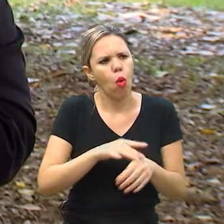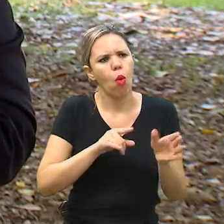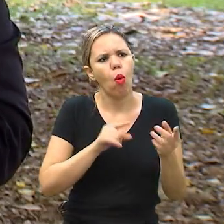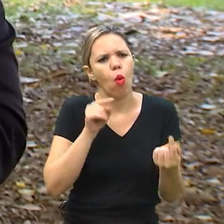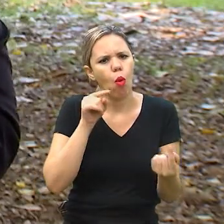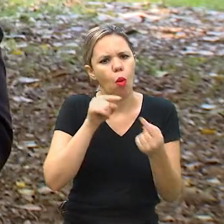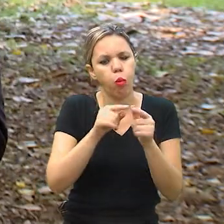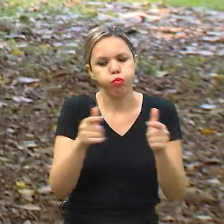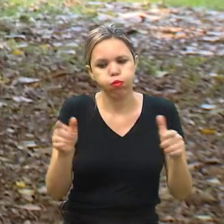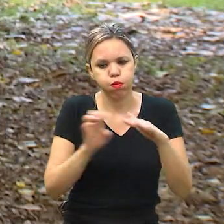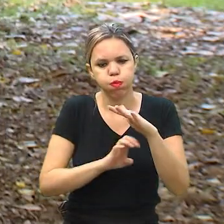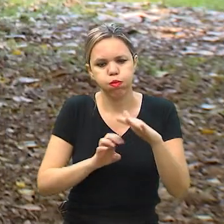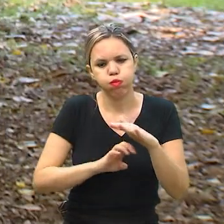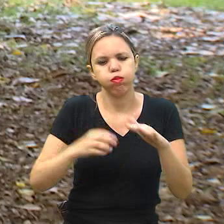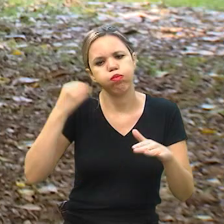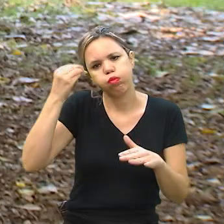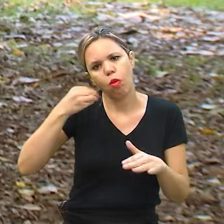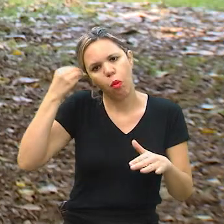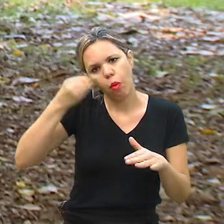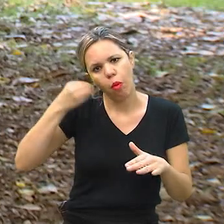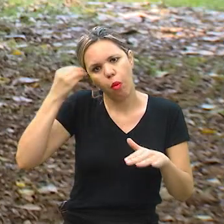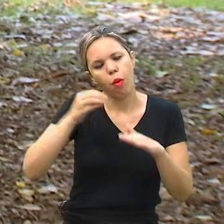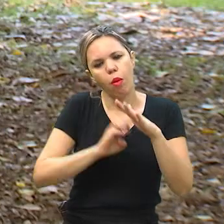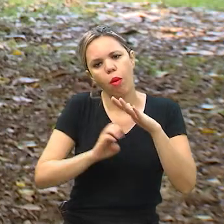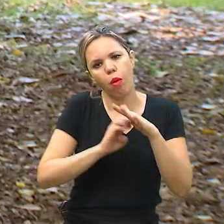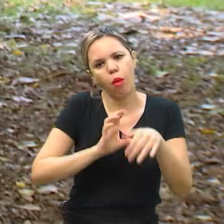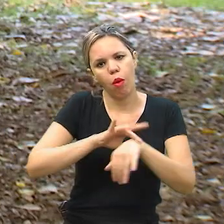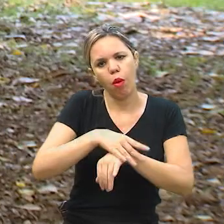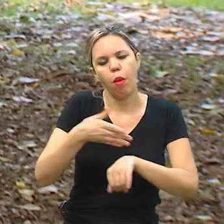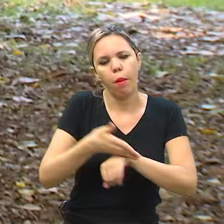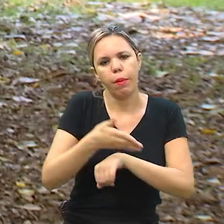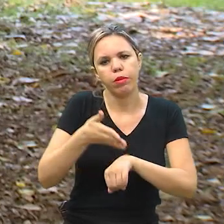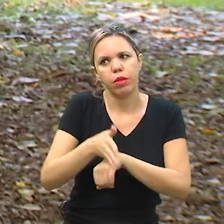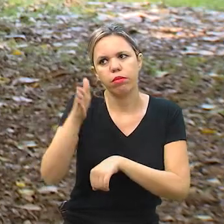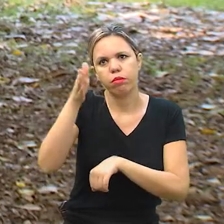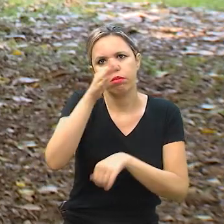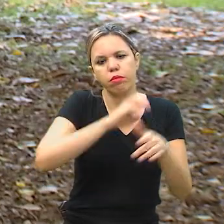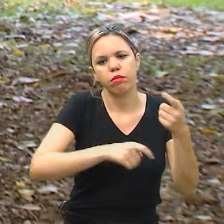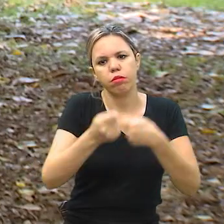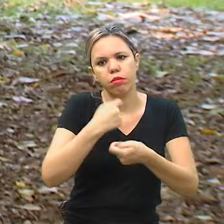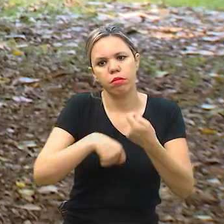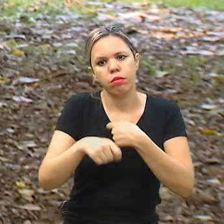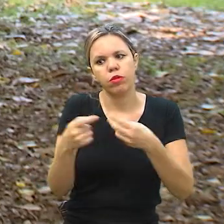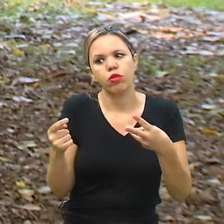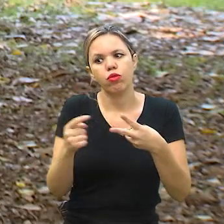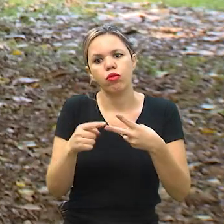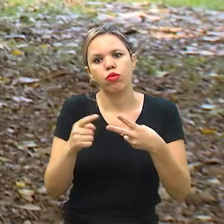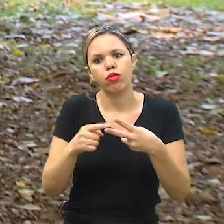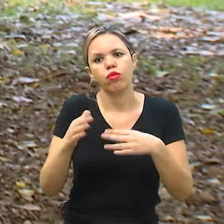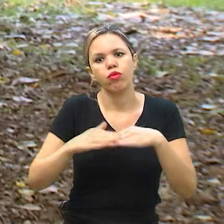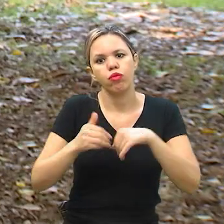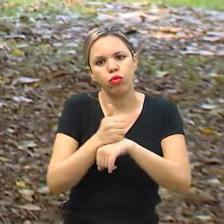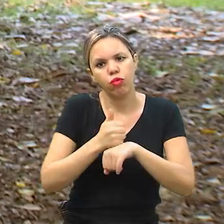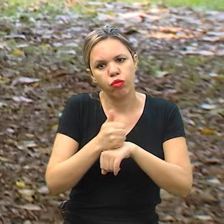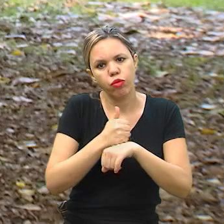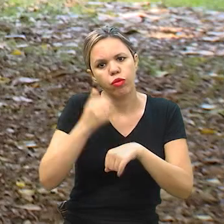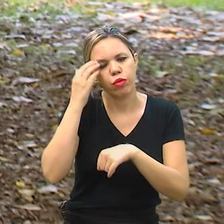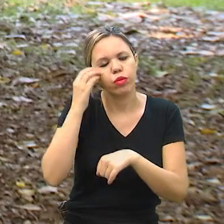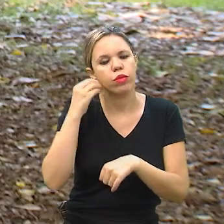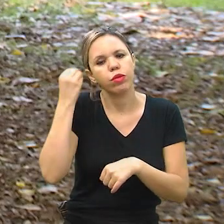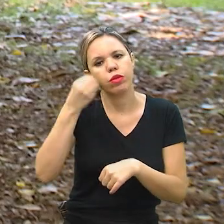o tamanho da seguradora, o histórico da seguradora, qual é a participação dela no mercado. O segundo ponto é buscar profissionais que sejam